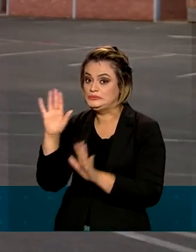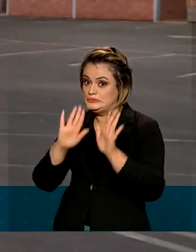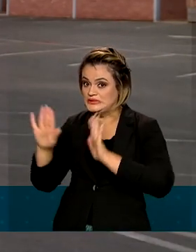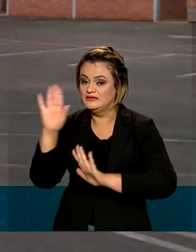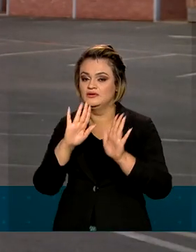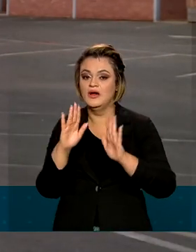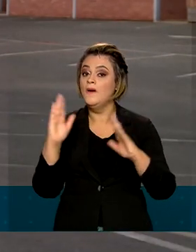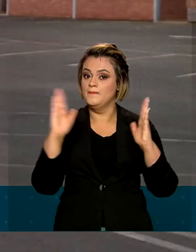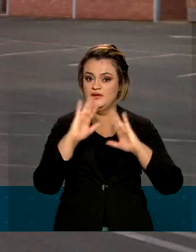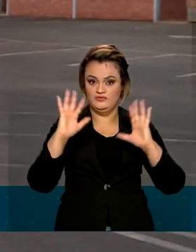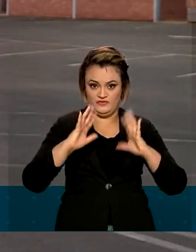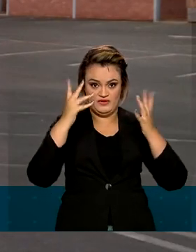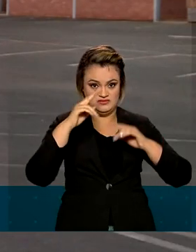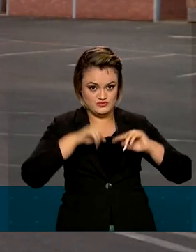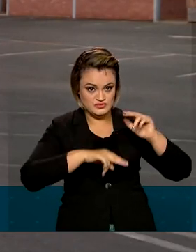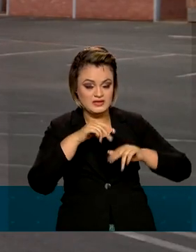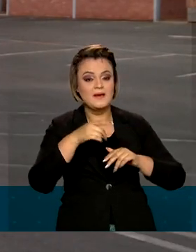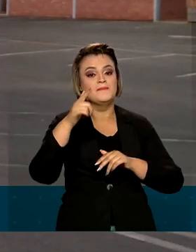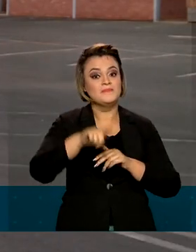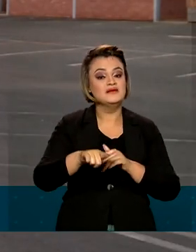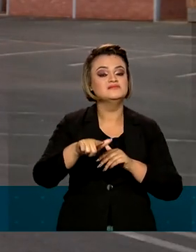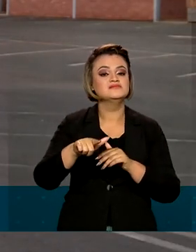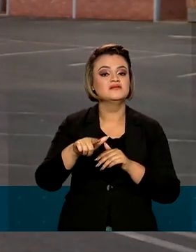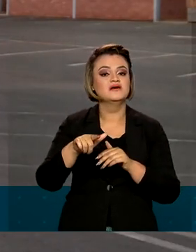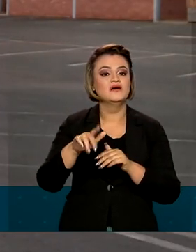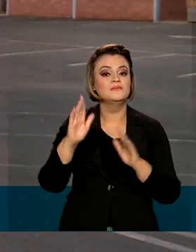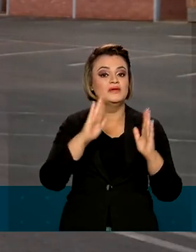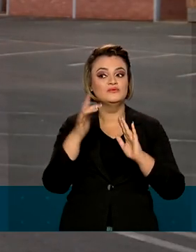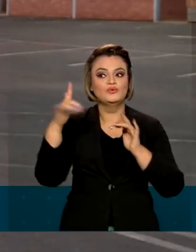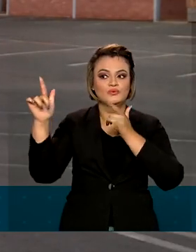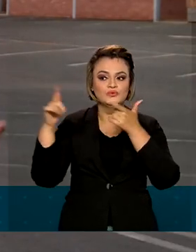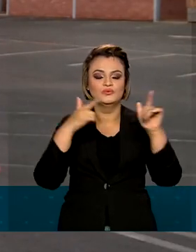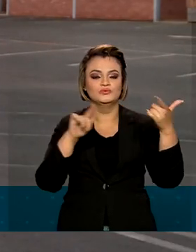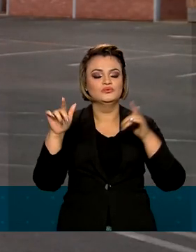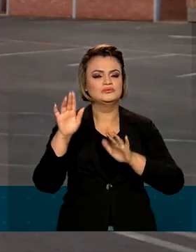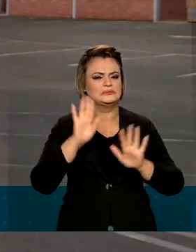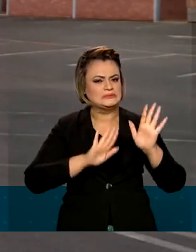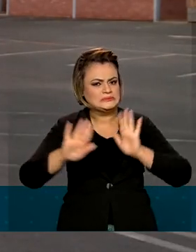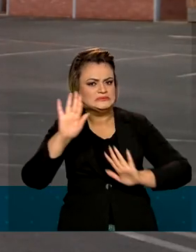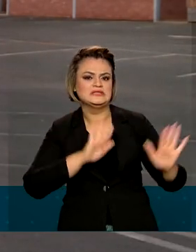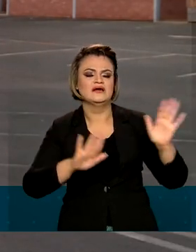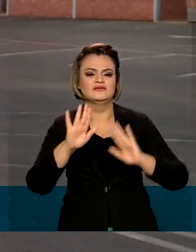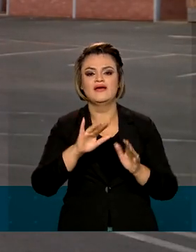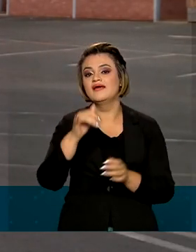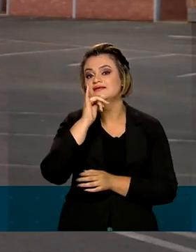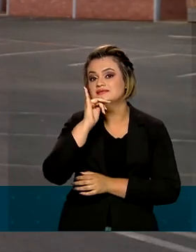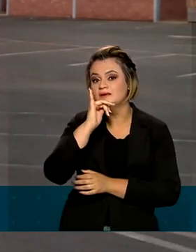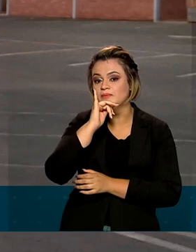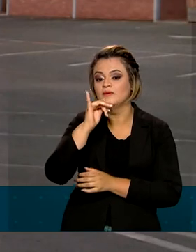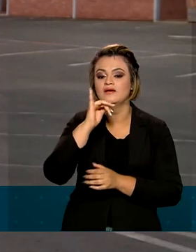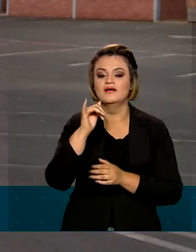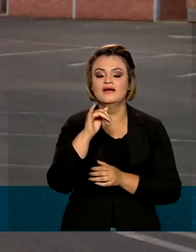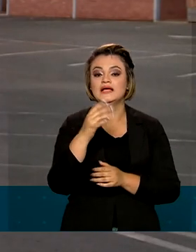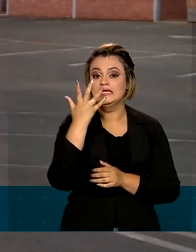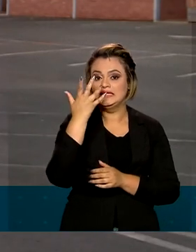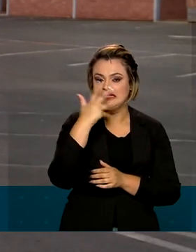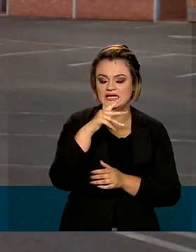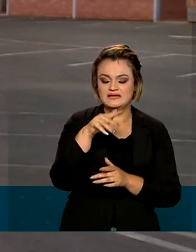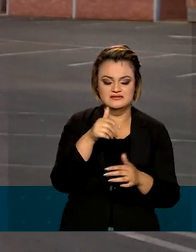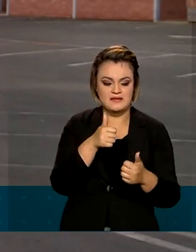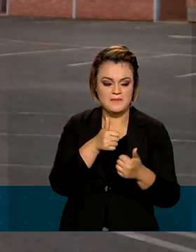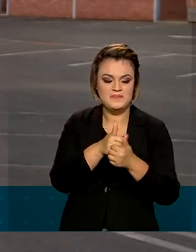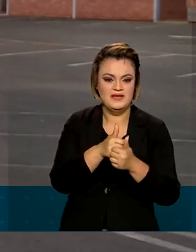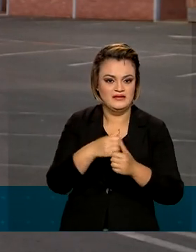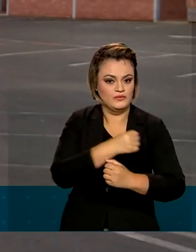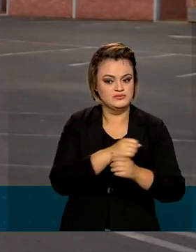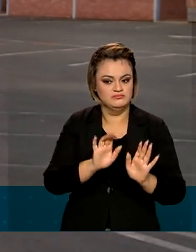durante as festas juninas, também deve ser tomado em outras ações no dia a dia, como, por exemplo, manter as crianças longe